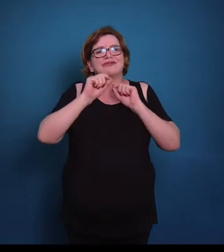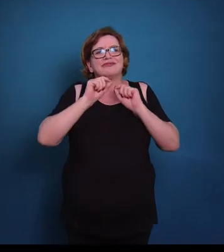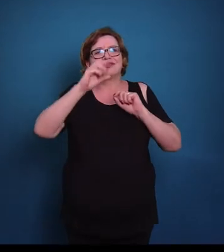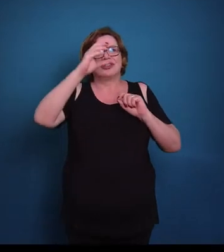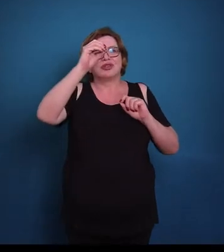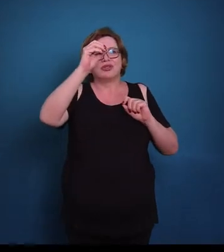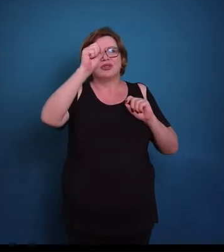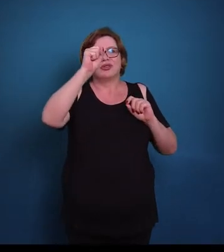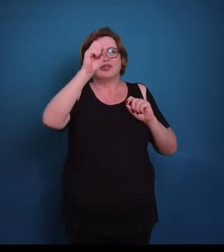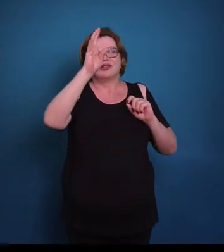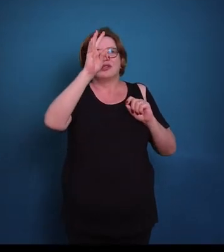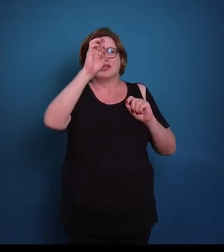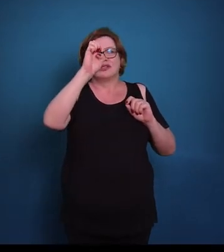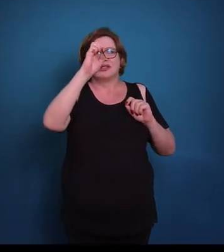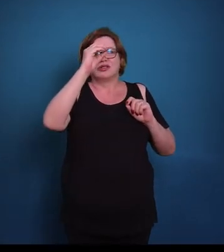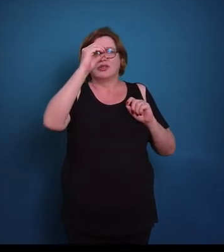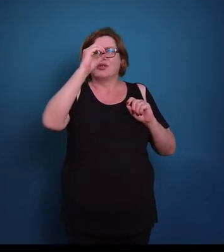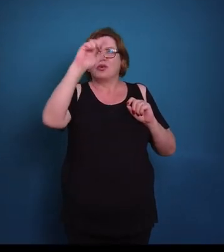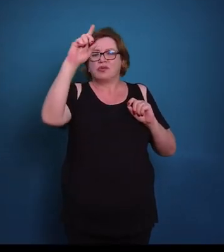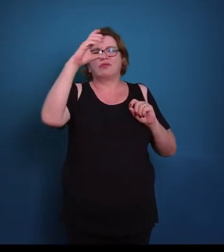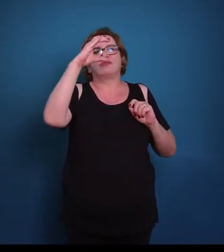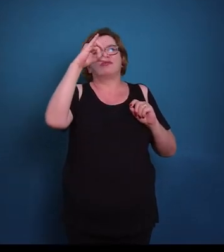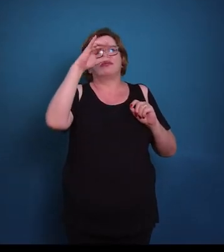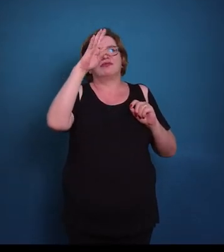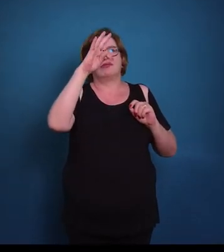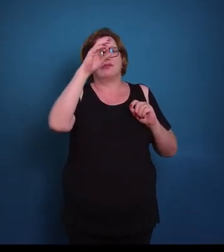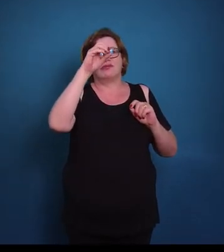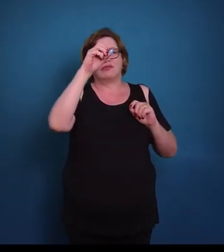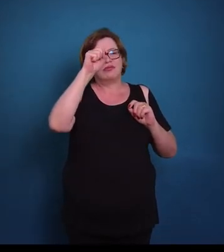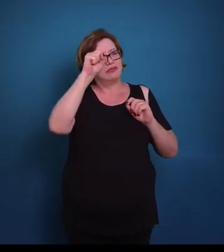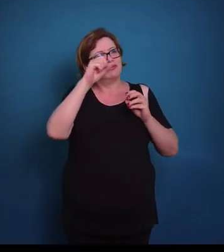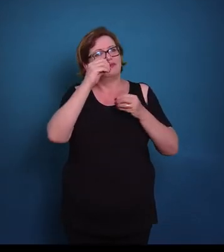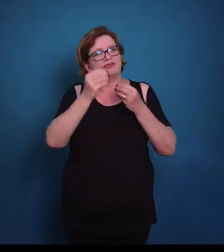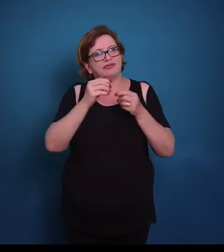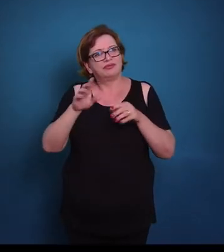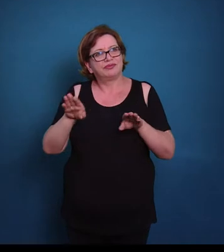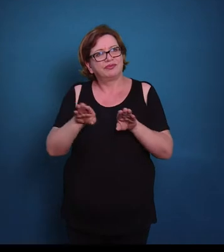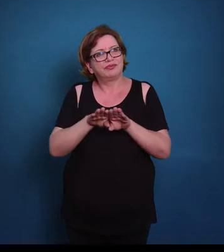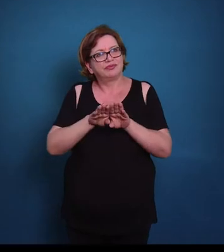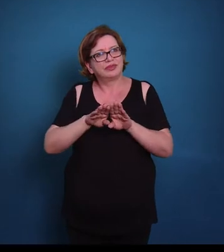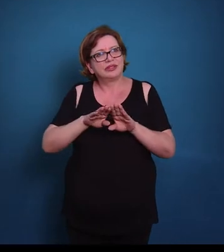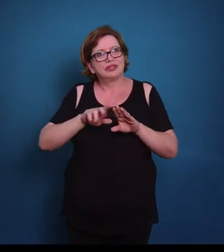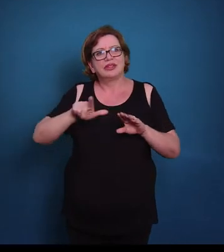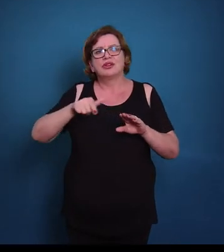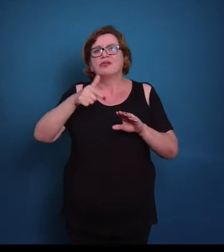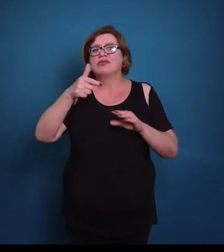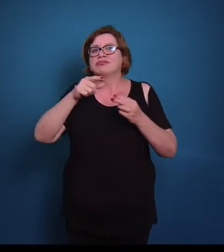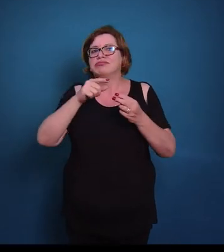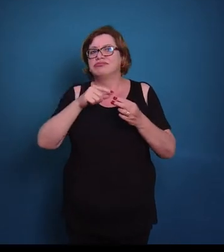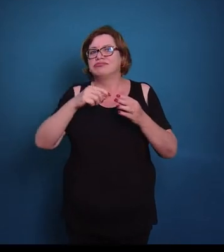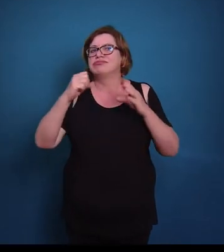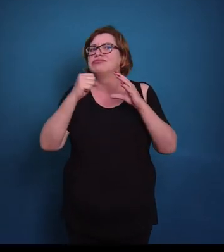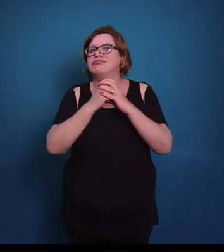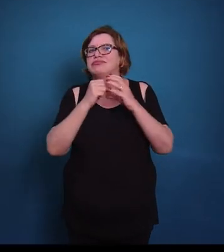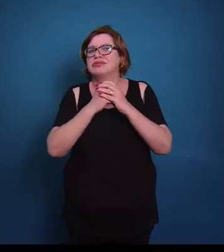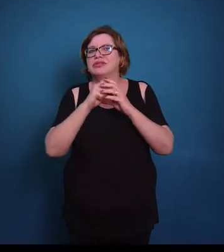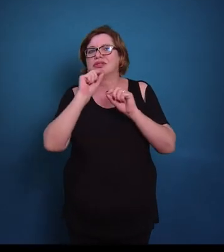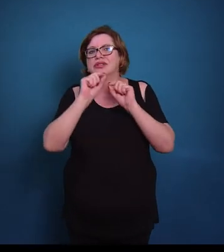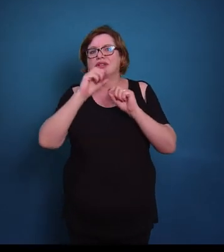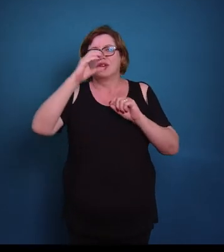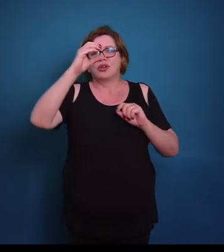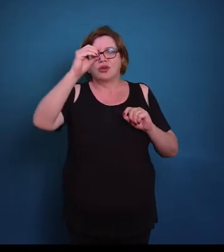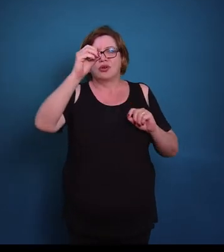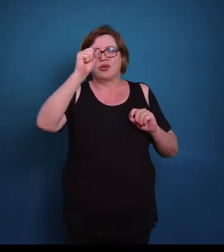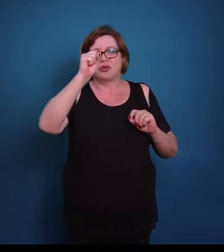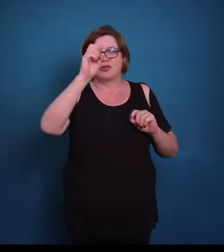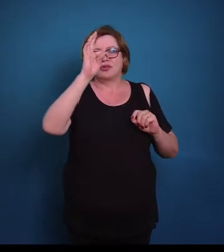formados a partir da diferenciação desses osteoblastos. Além disso, nós temos um terceiro tipo de célula. Nós temos aqui os osteoclastos.